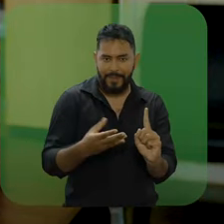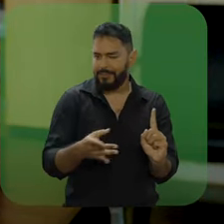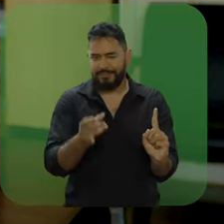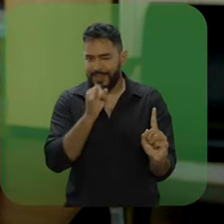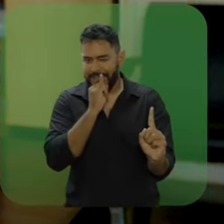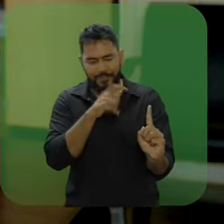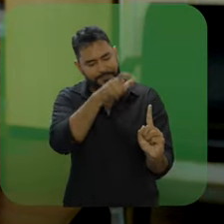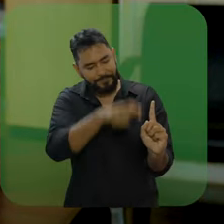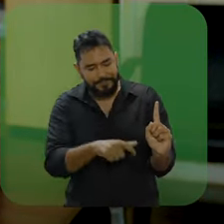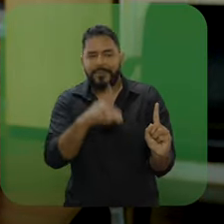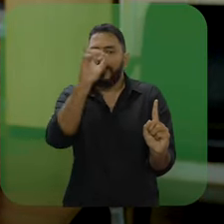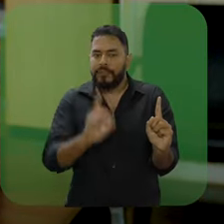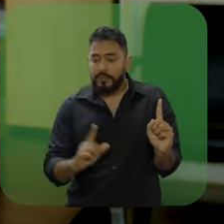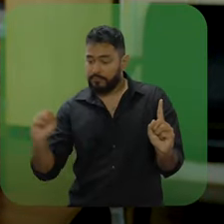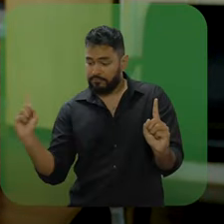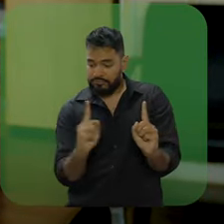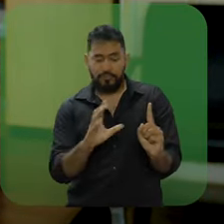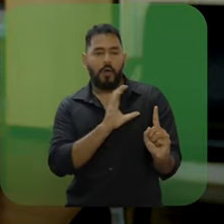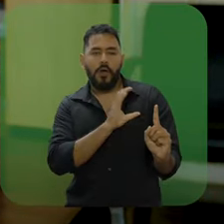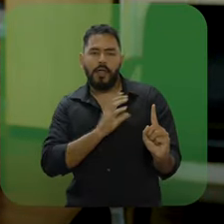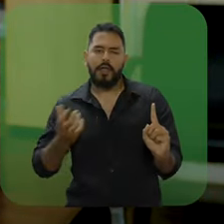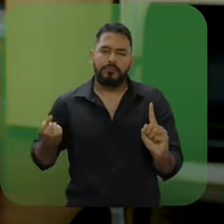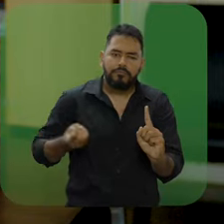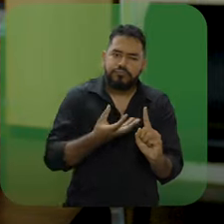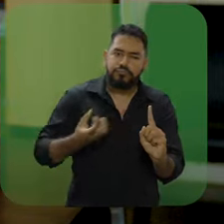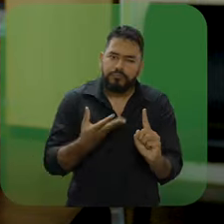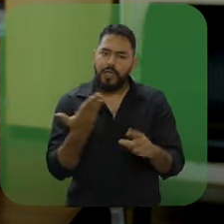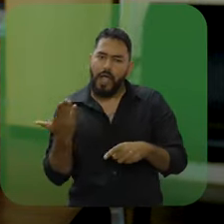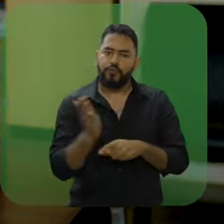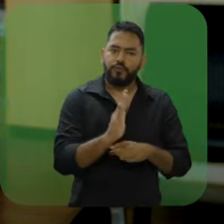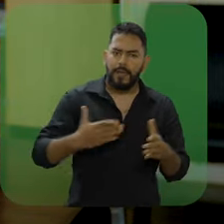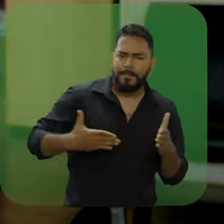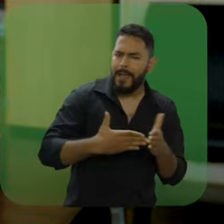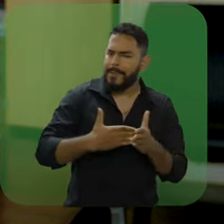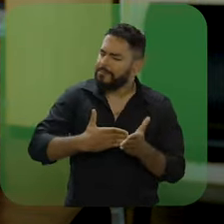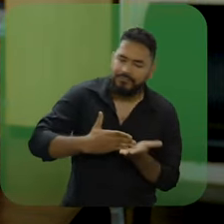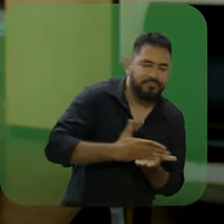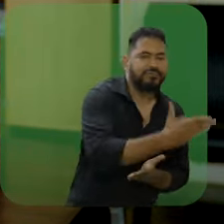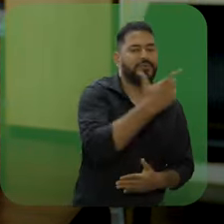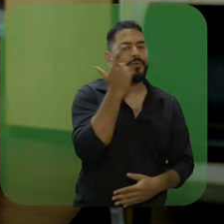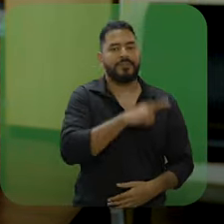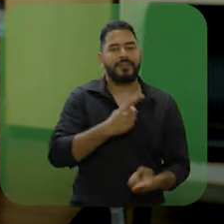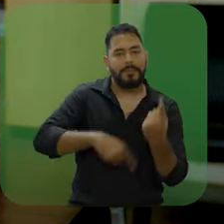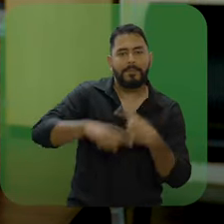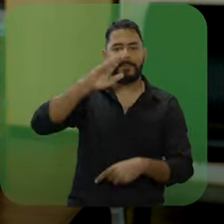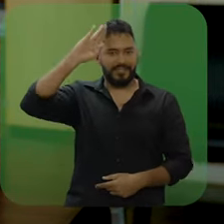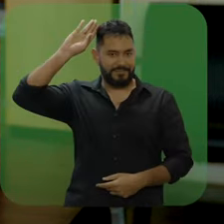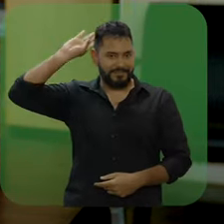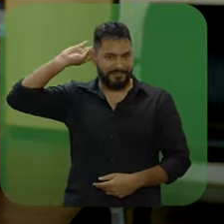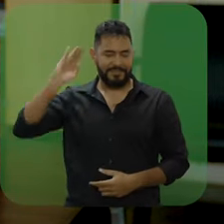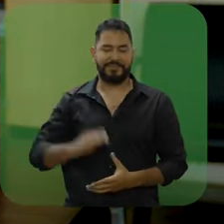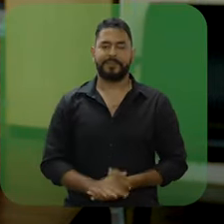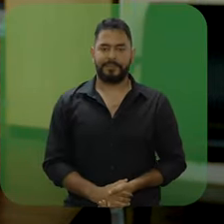de Pares, em que estudantes com deficiência recebem acompanhamento de colegas que ajudam a eliminarem as barreiras